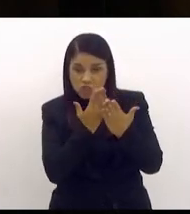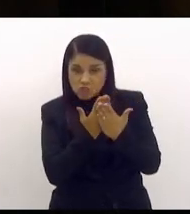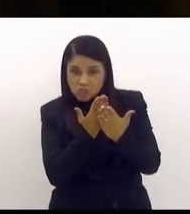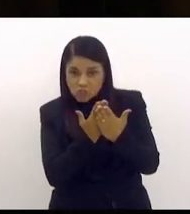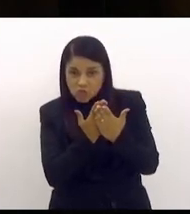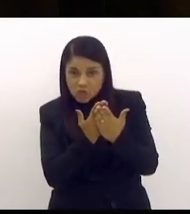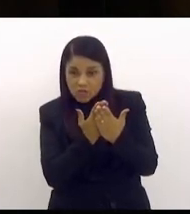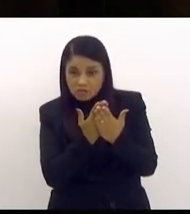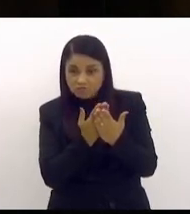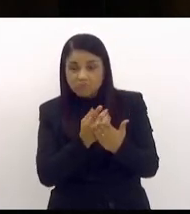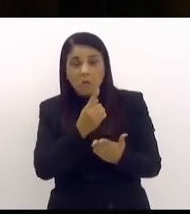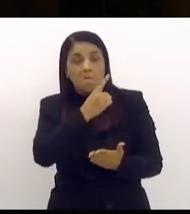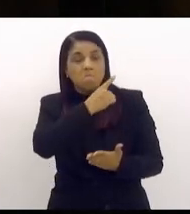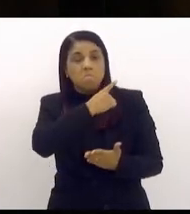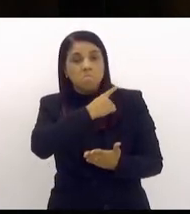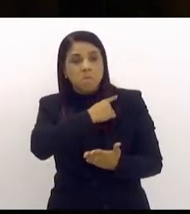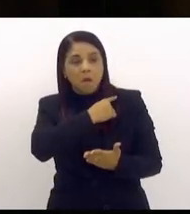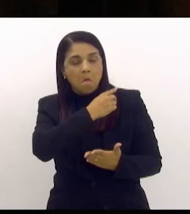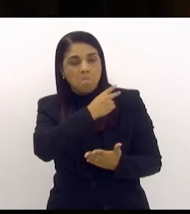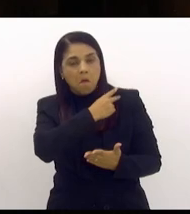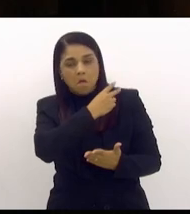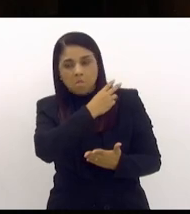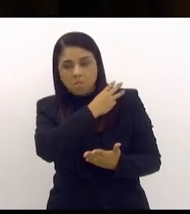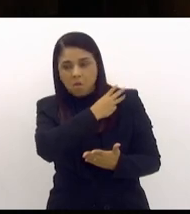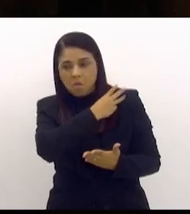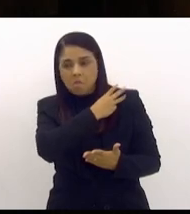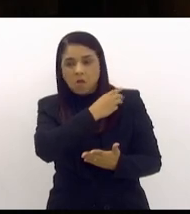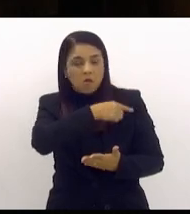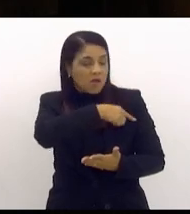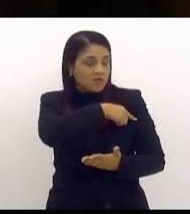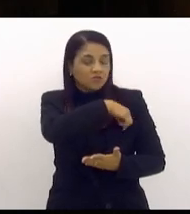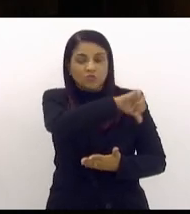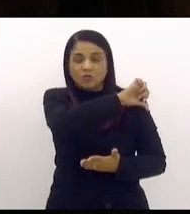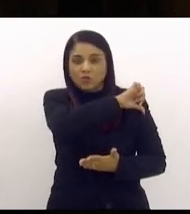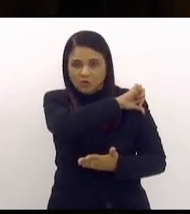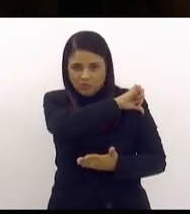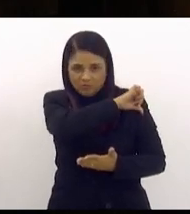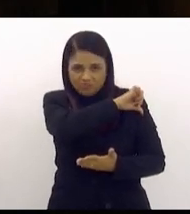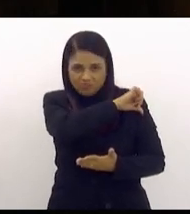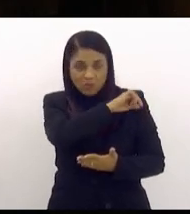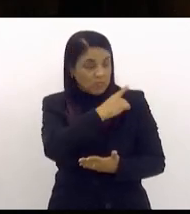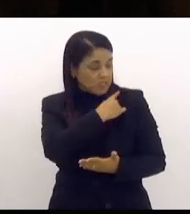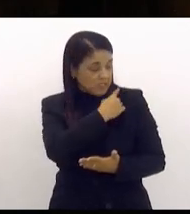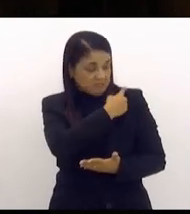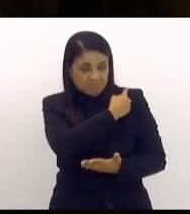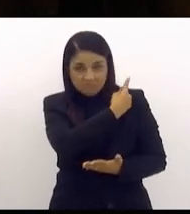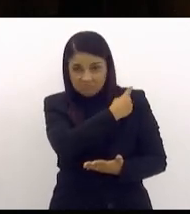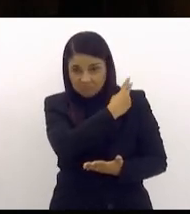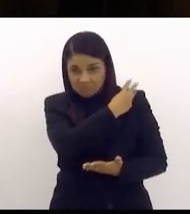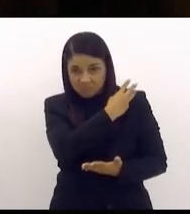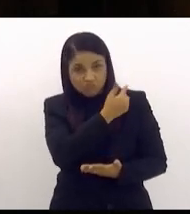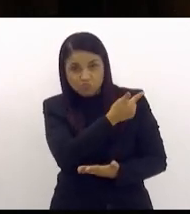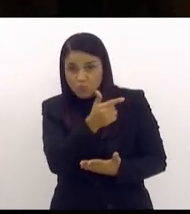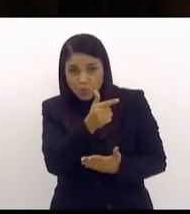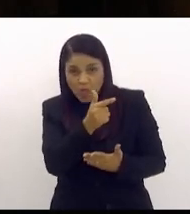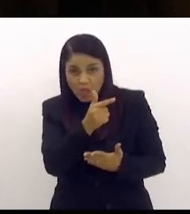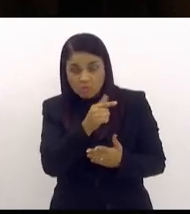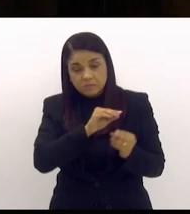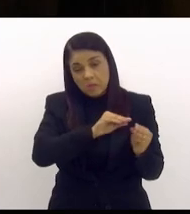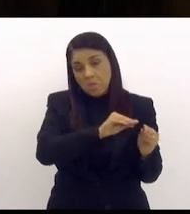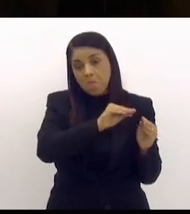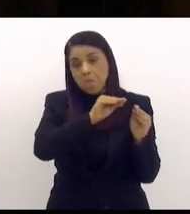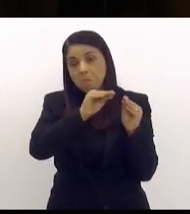estabelecido pela prefeitura quando querem fazer o ensino médio precisa deslocar do bairro Roma